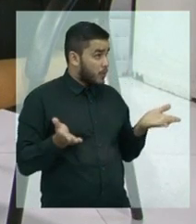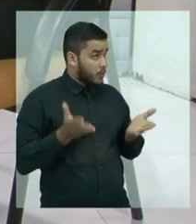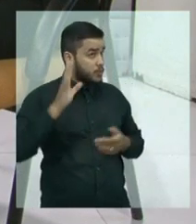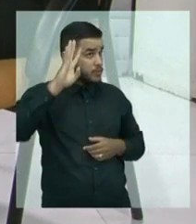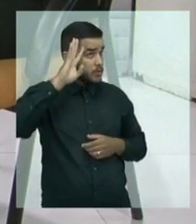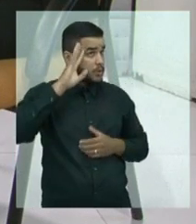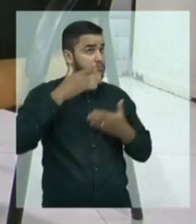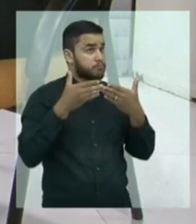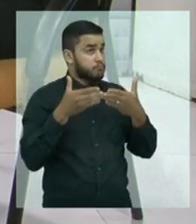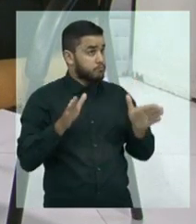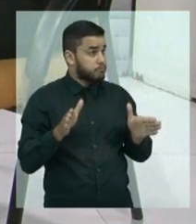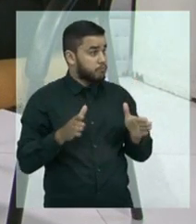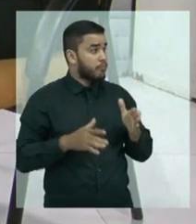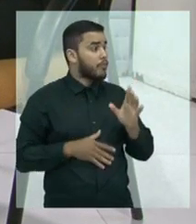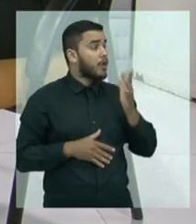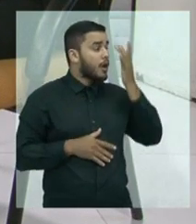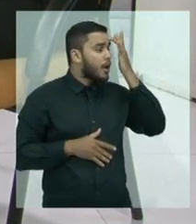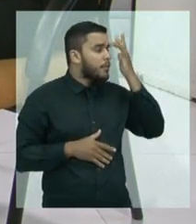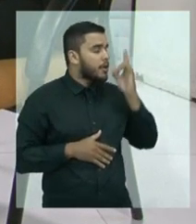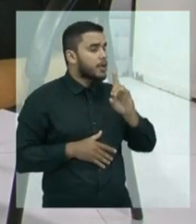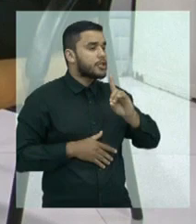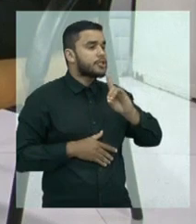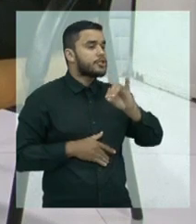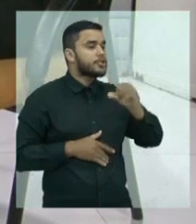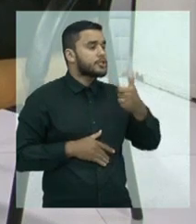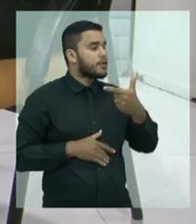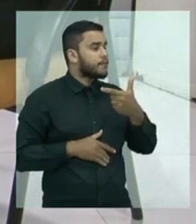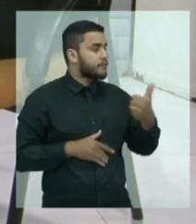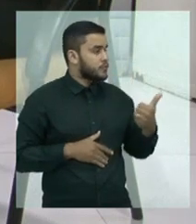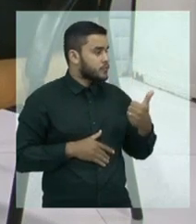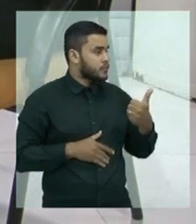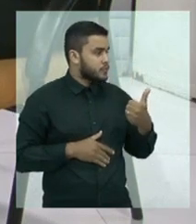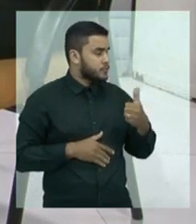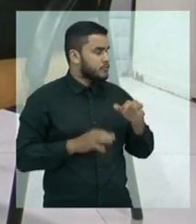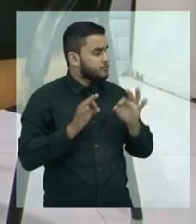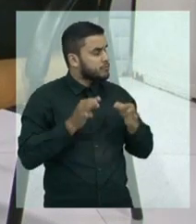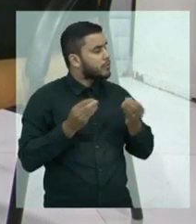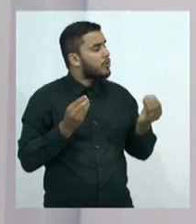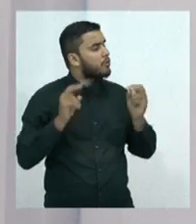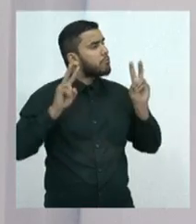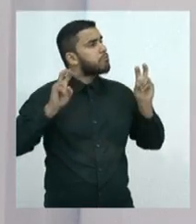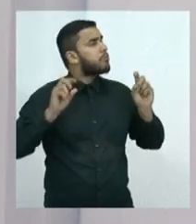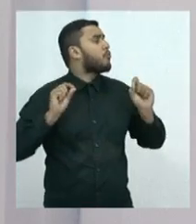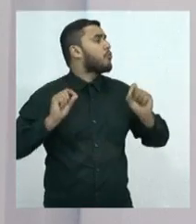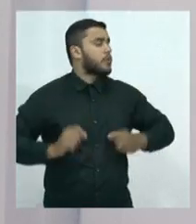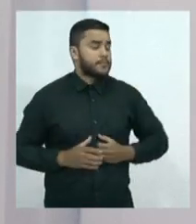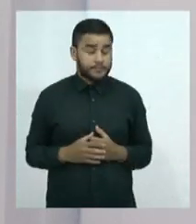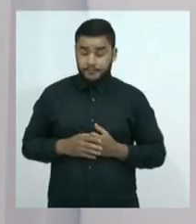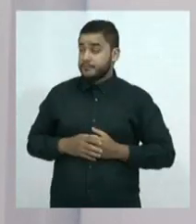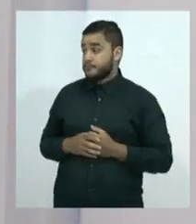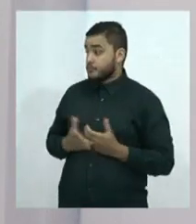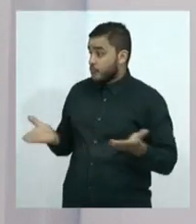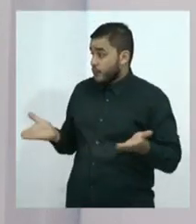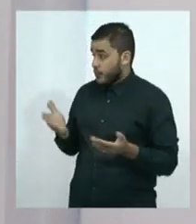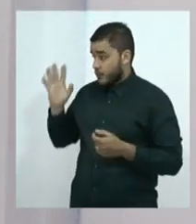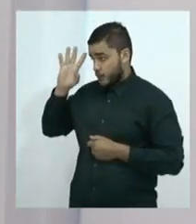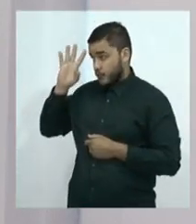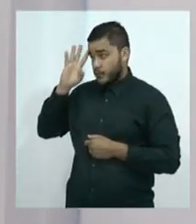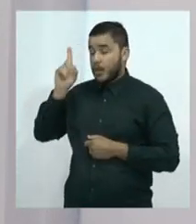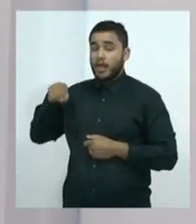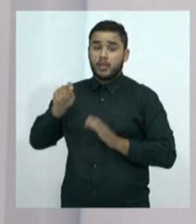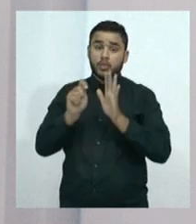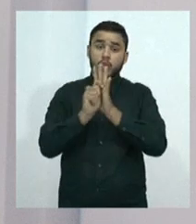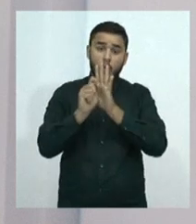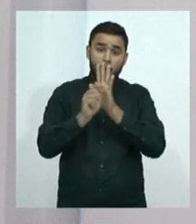amanhã, dia 21, quais os temas? Bem, hoje a gente vai tratar sobre drogas e saúde mental,